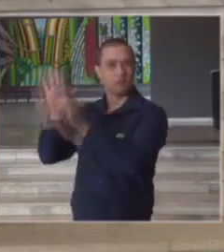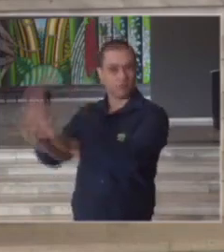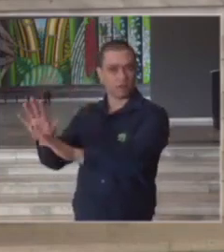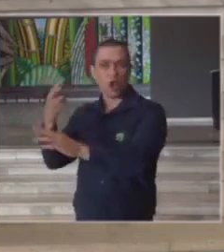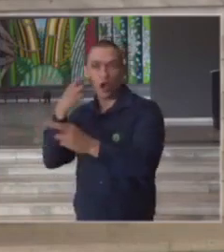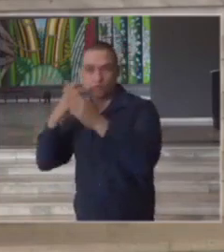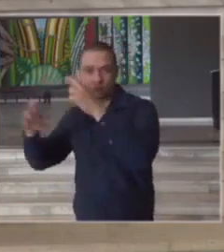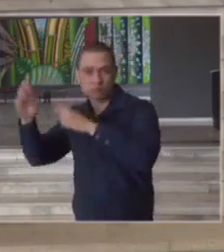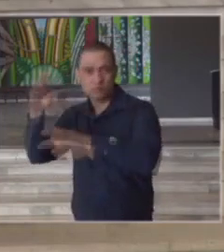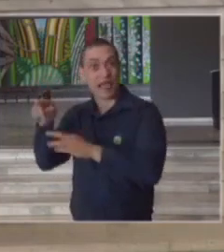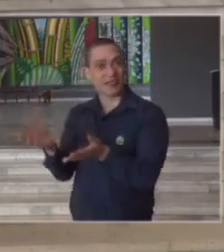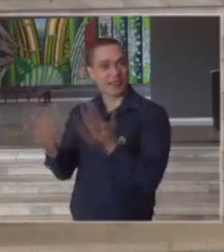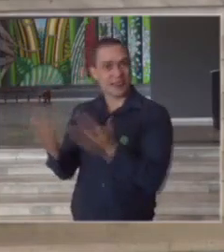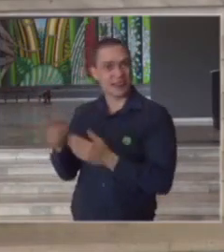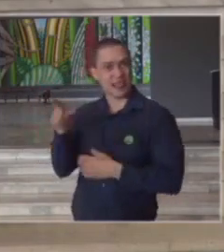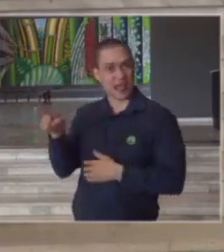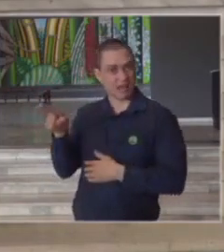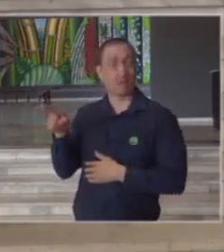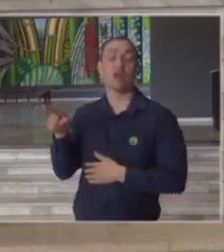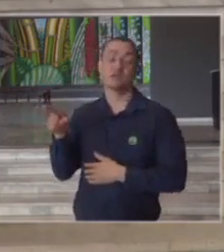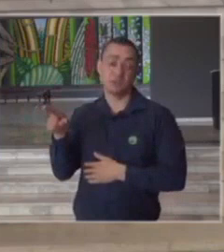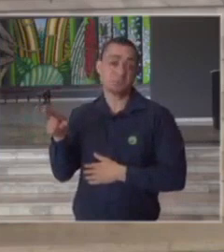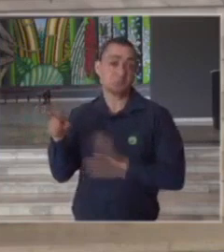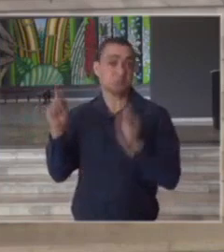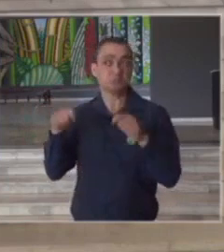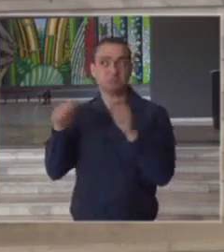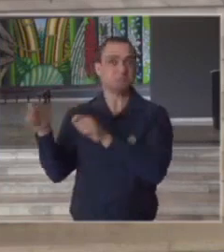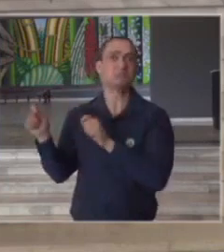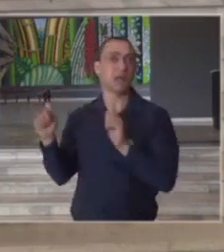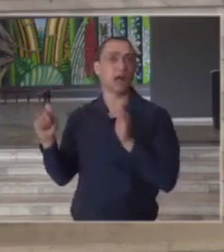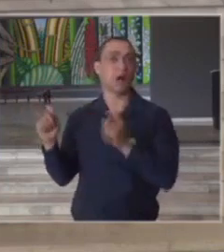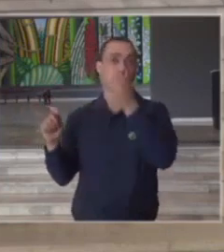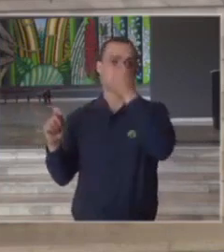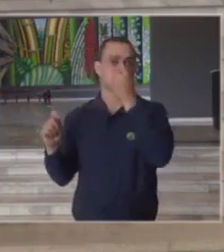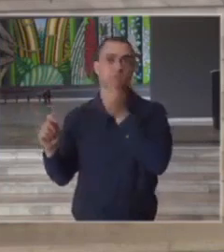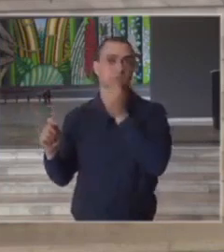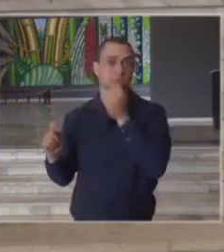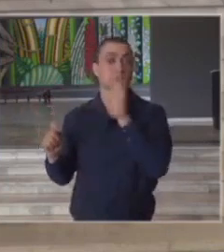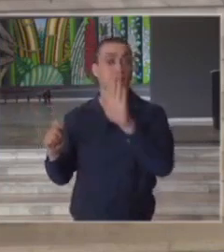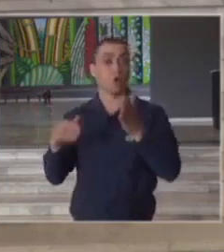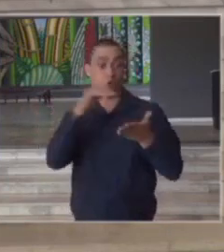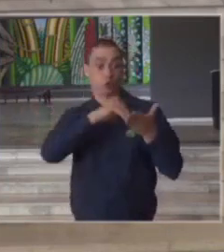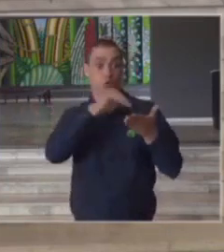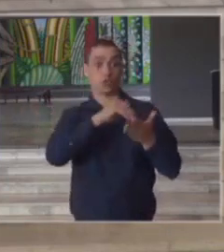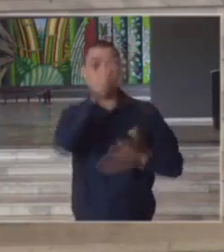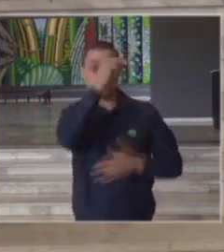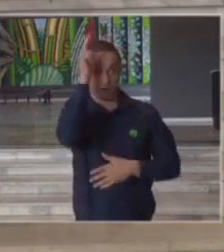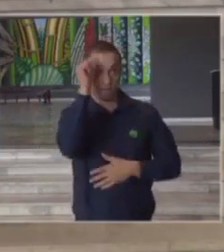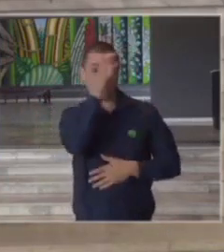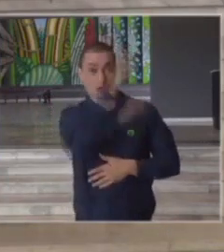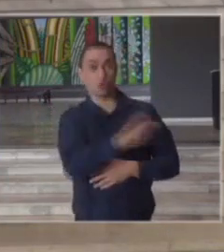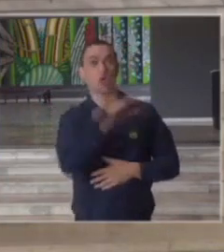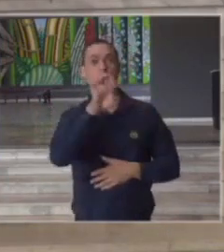mais leves sem gravidade mas que segundo o nosso secretário municipal